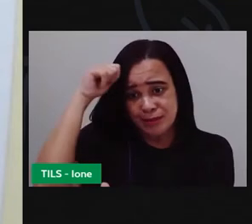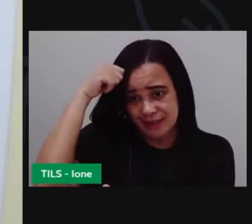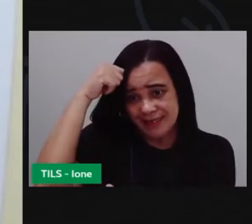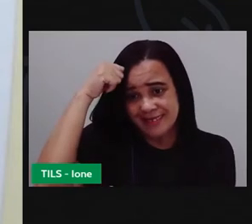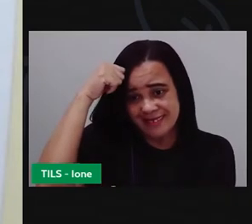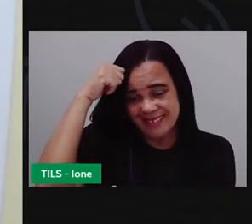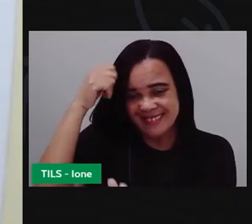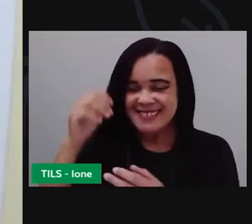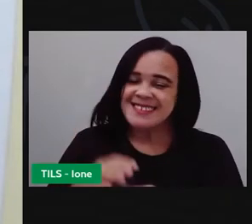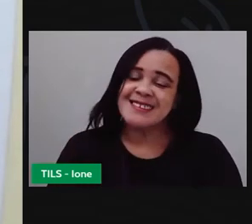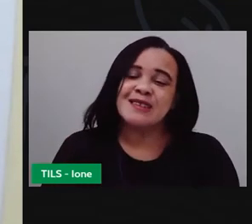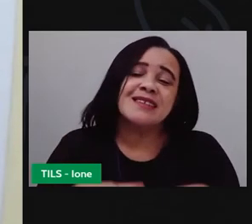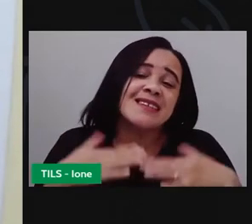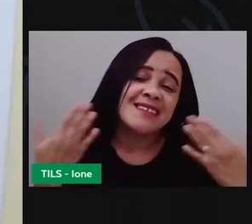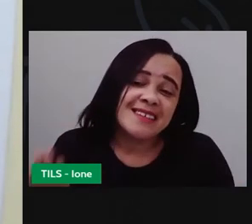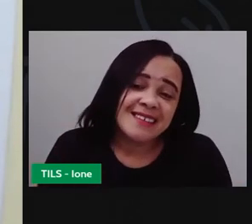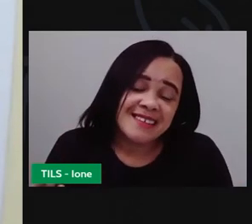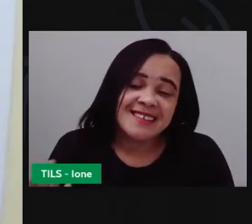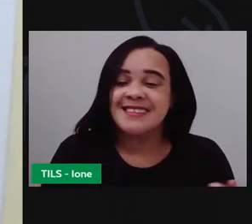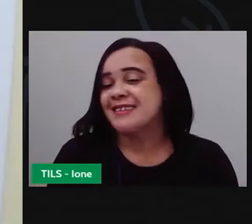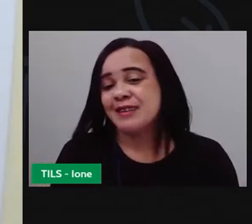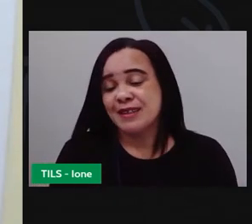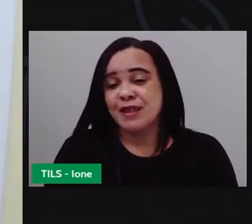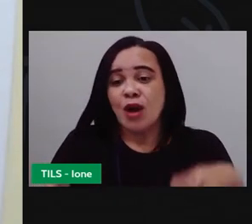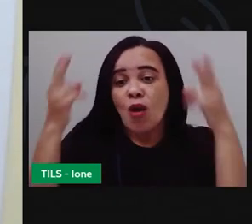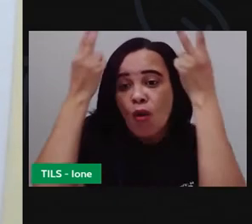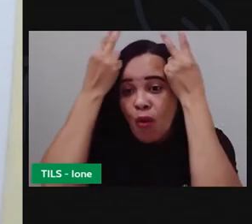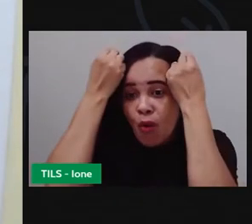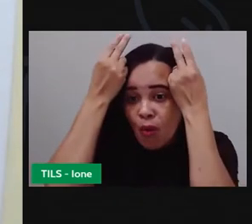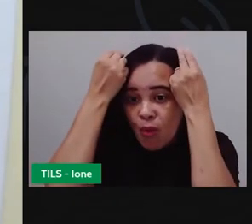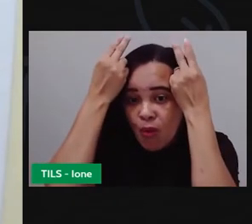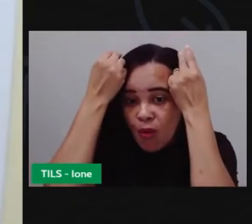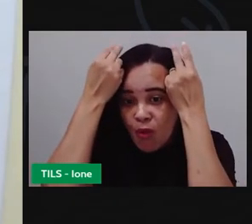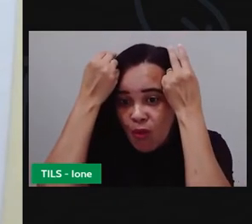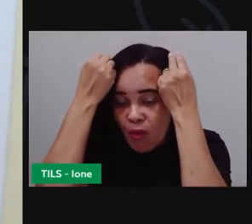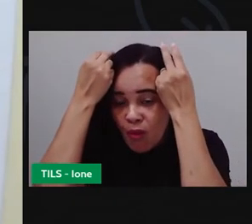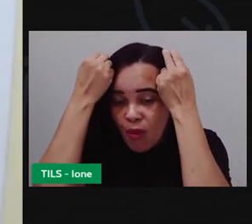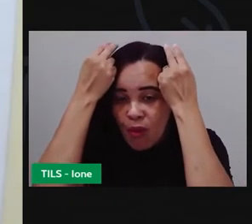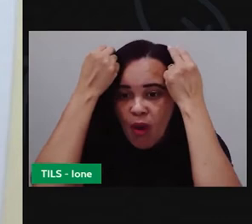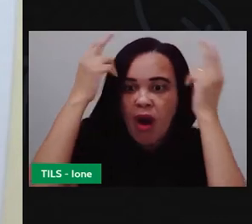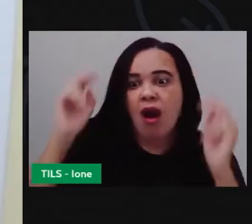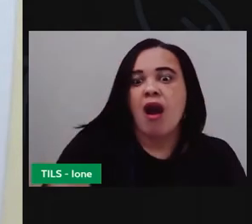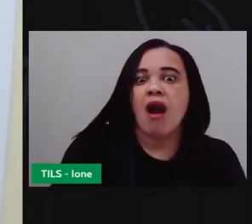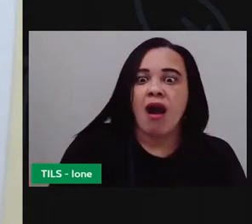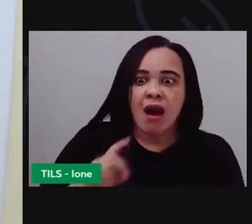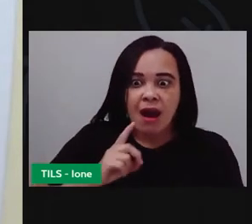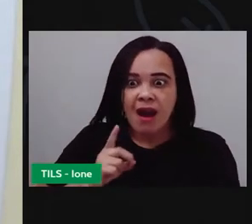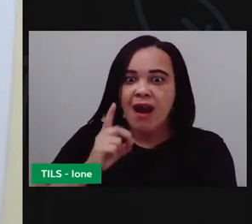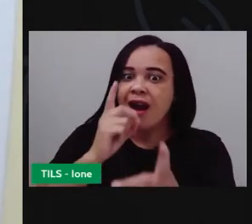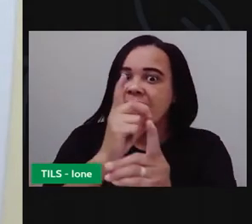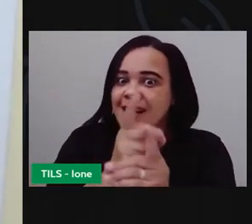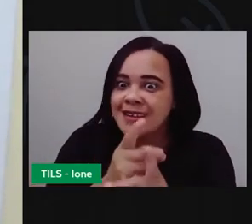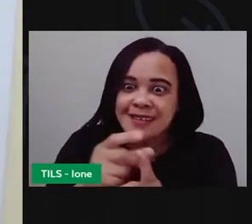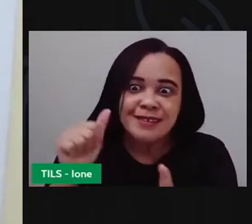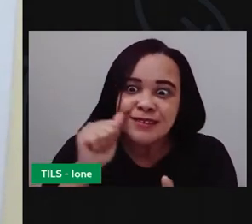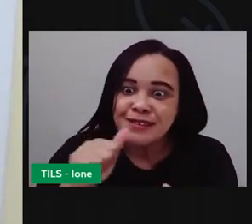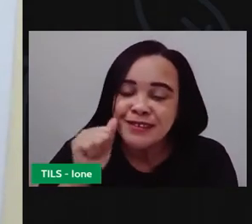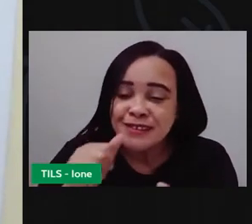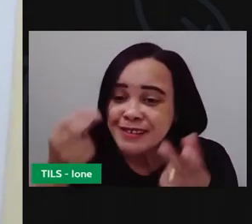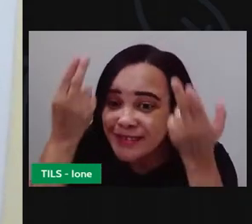E aí, o coelhinho conseguiu encontrar uma coelhinha